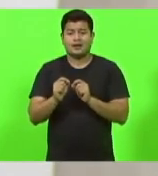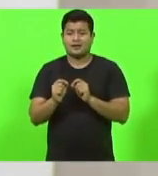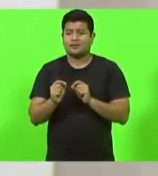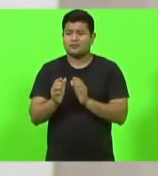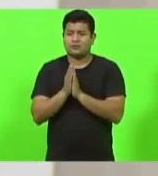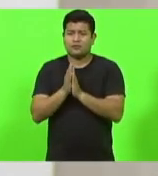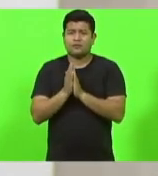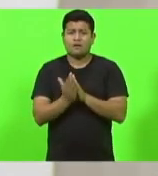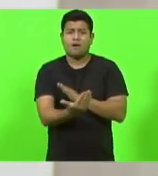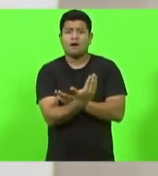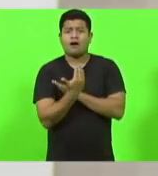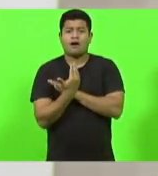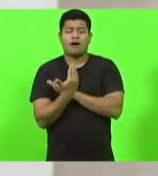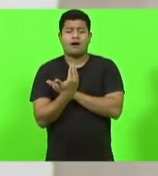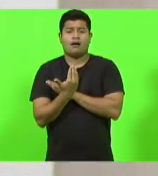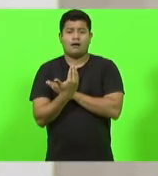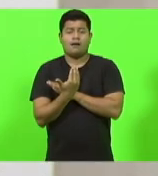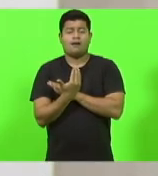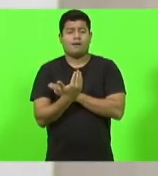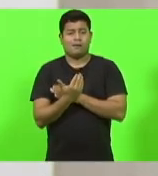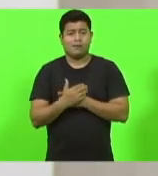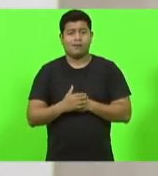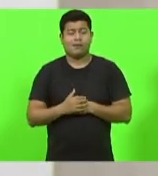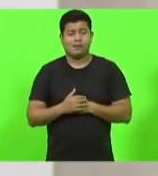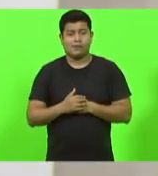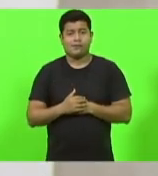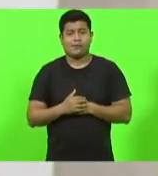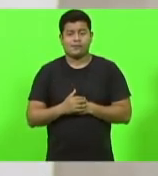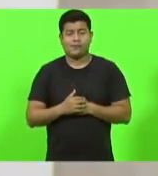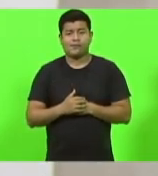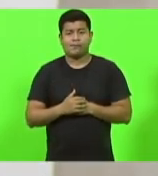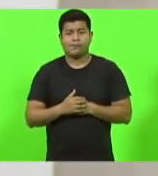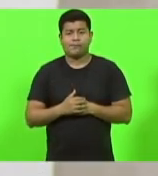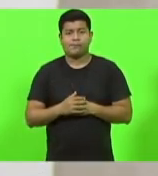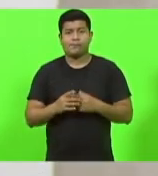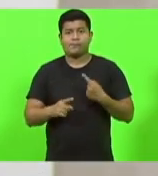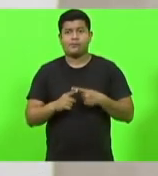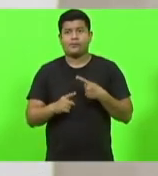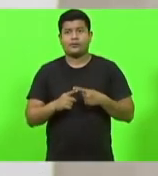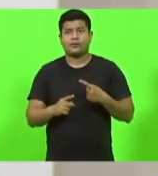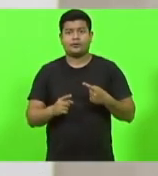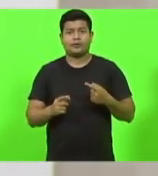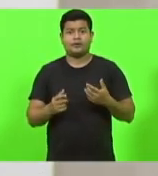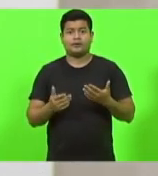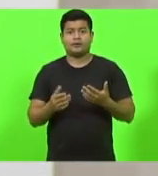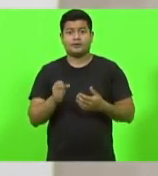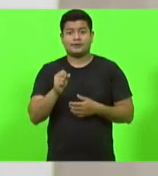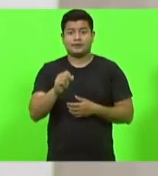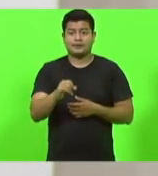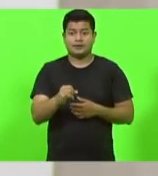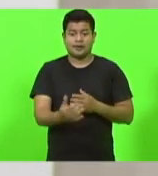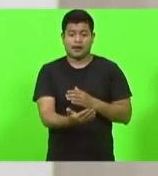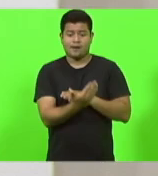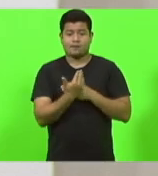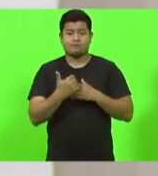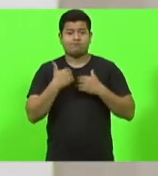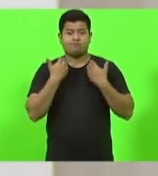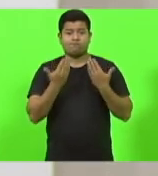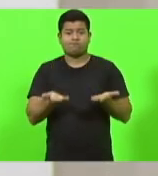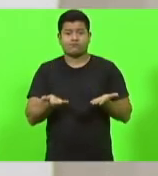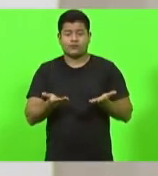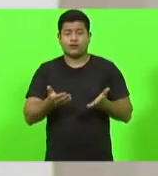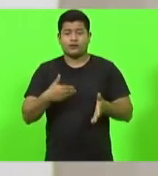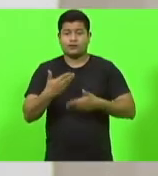porque, caso contrário, abandonarão a atividade.